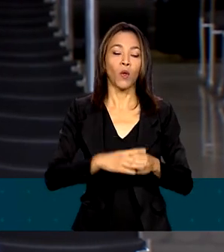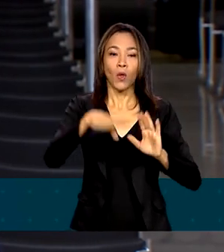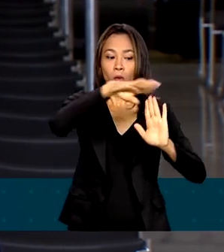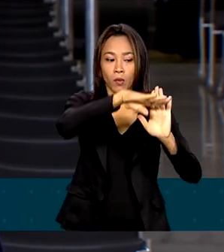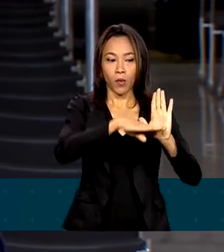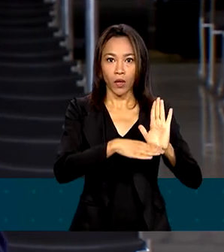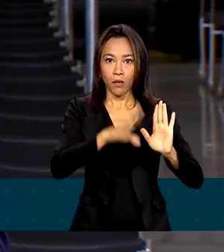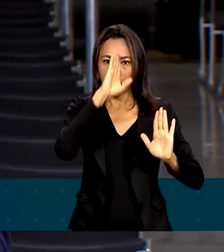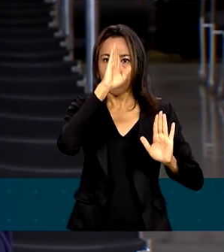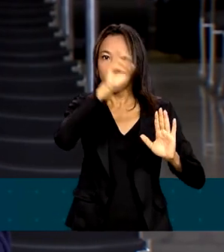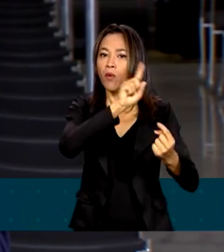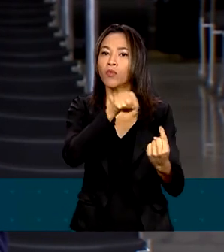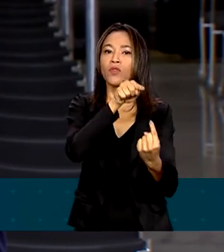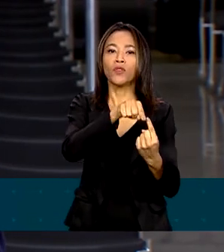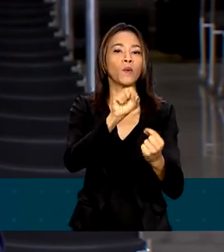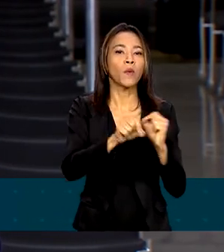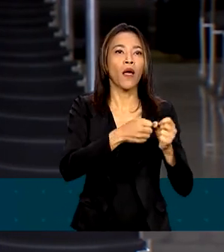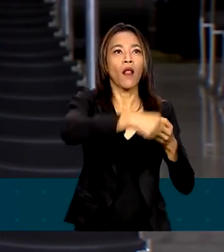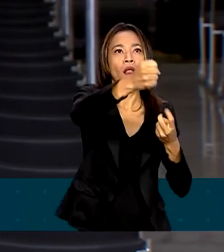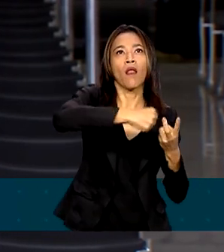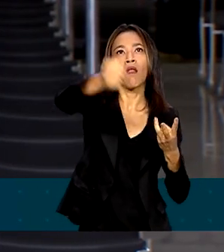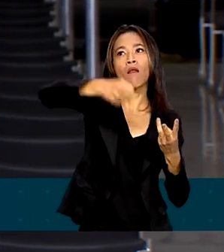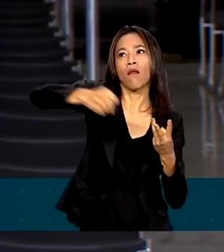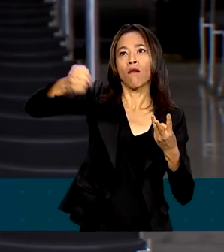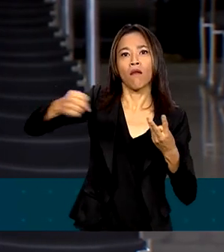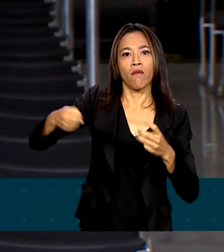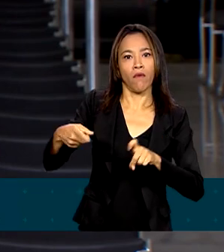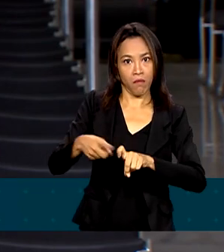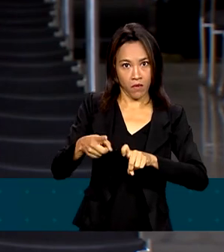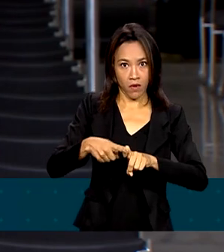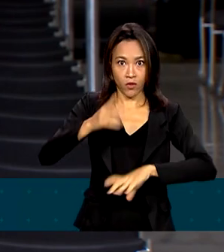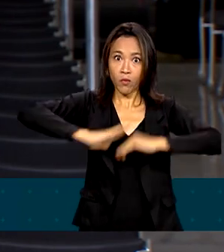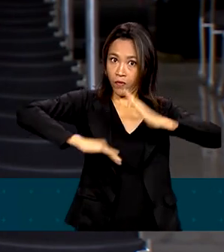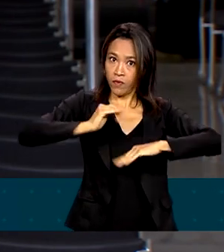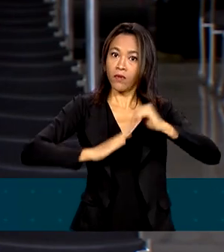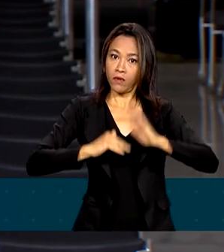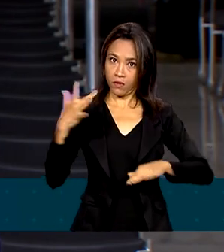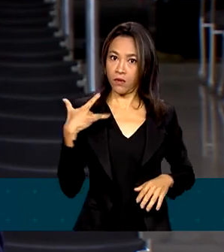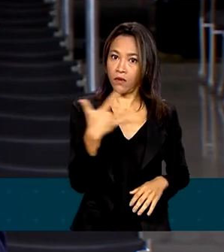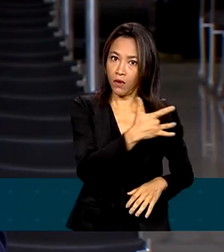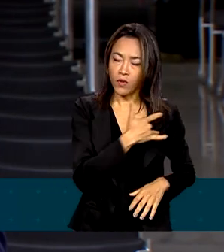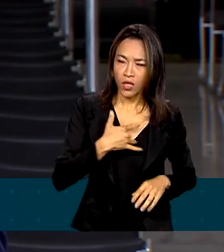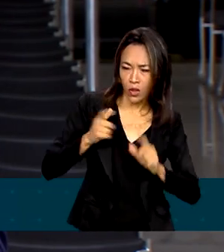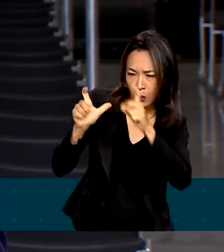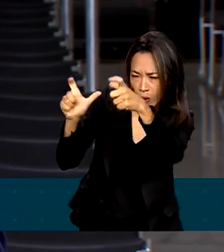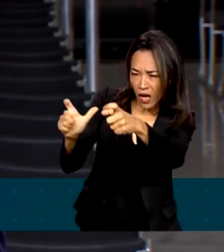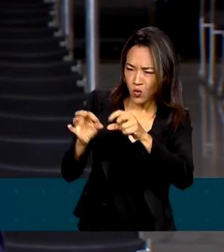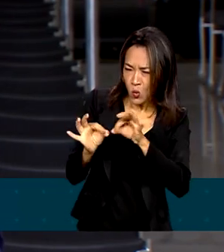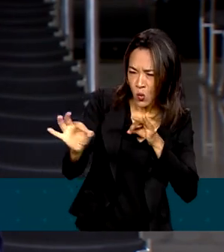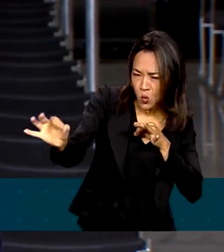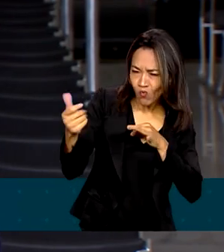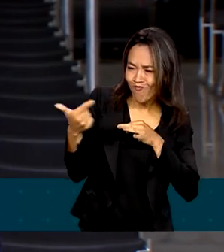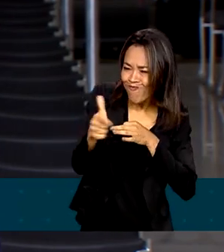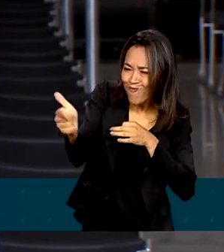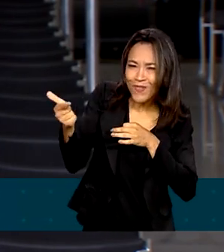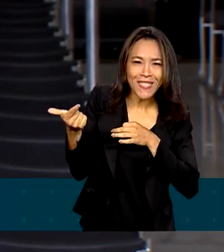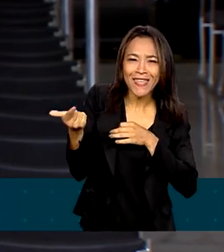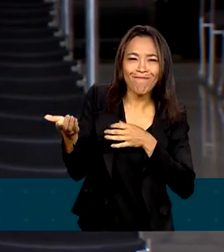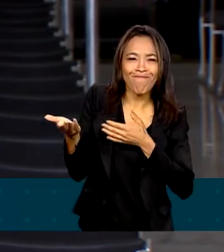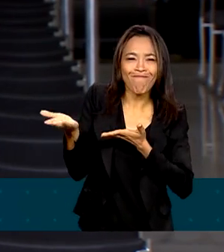principais objetivos levar médicos e outros profissionais de saúde a regiões onde há ausência ou escassez deles,